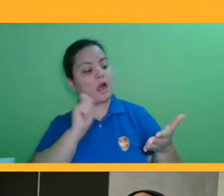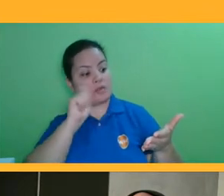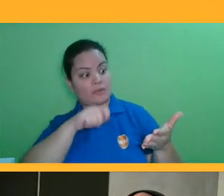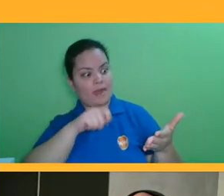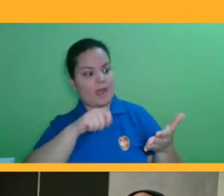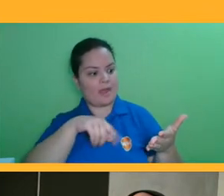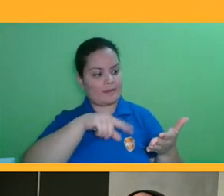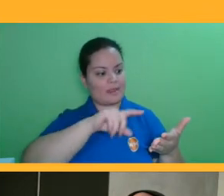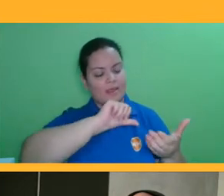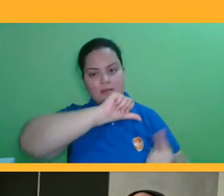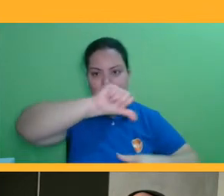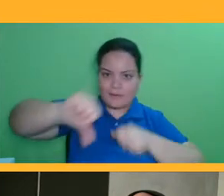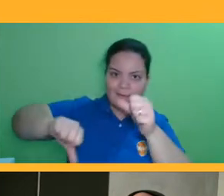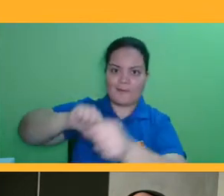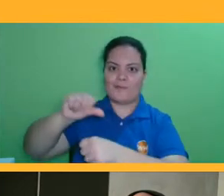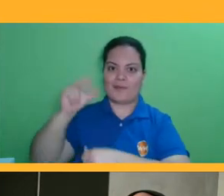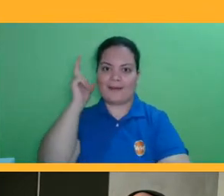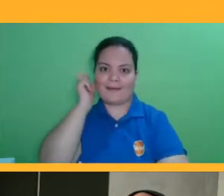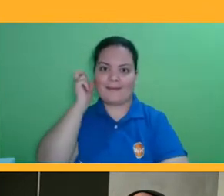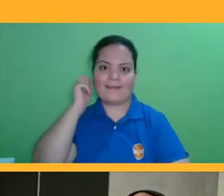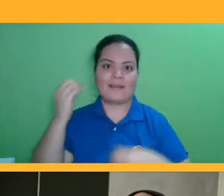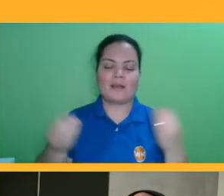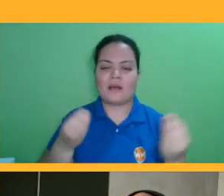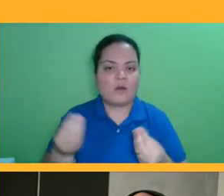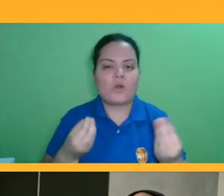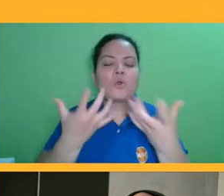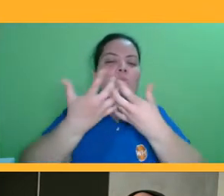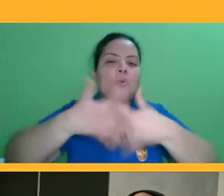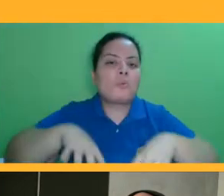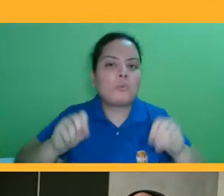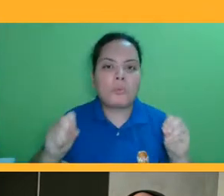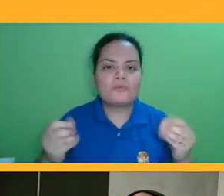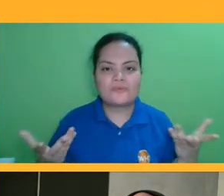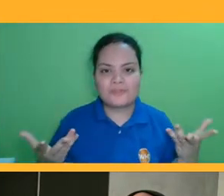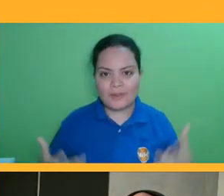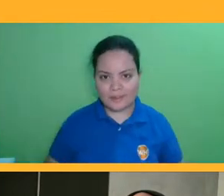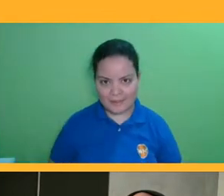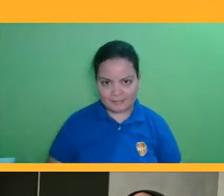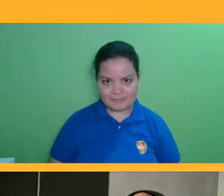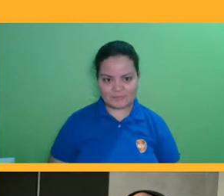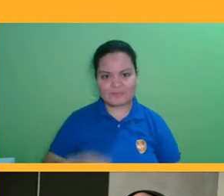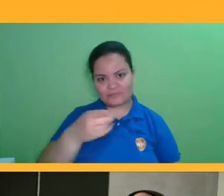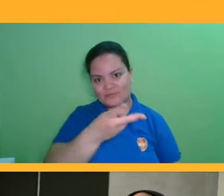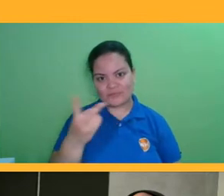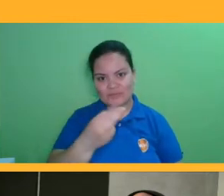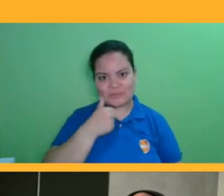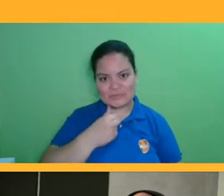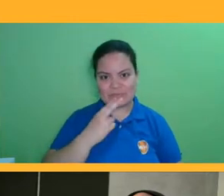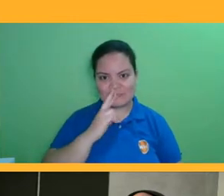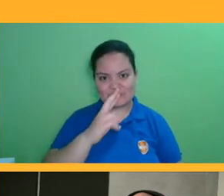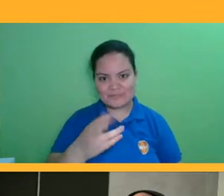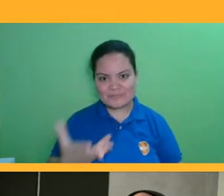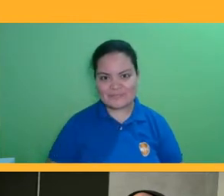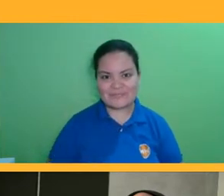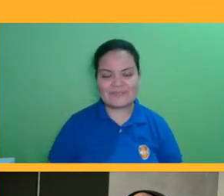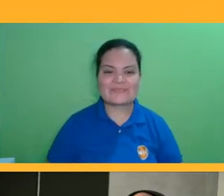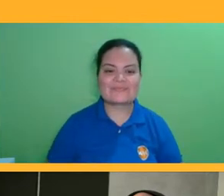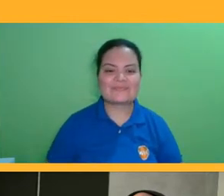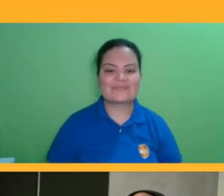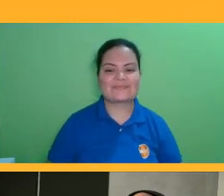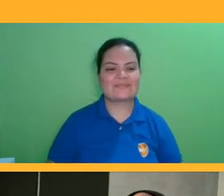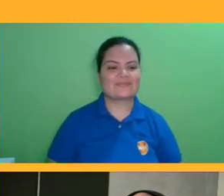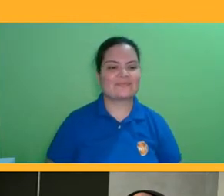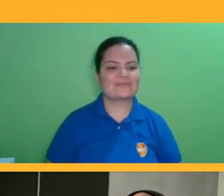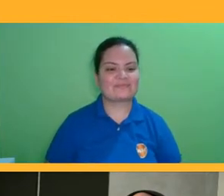depois que eu fecho o contrato, que eu vou pensar nas possibilidades. Marina, Mariana? É, se eu puder começar